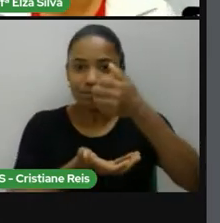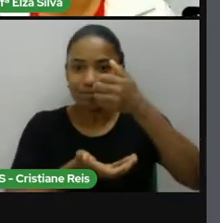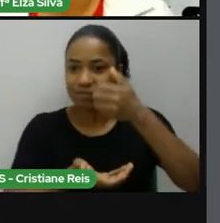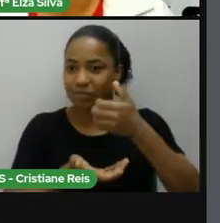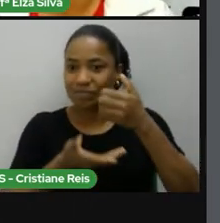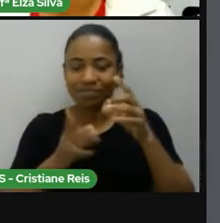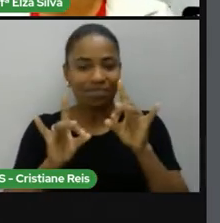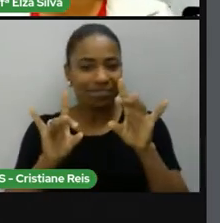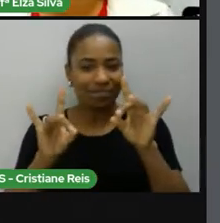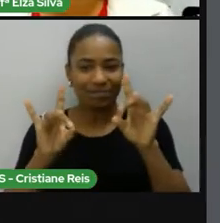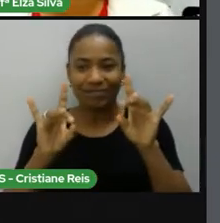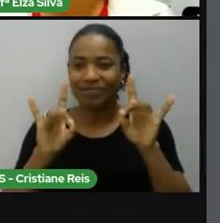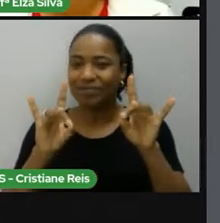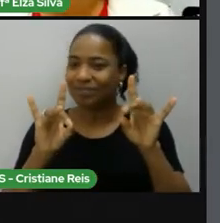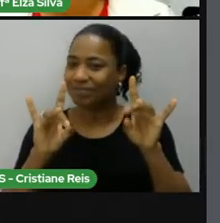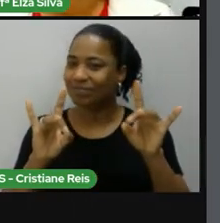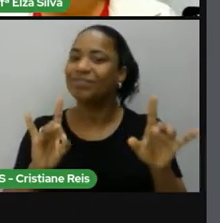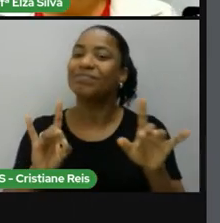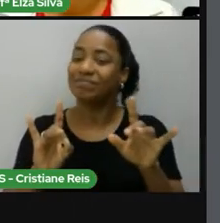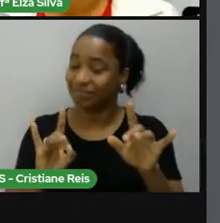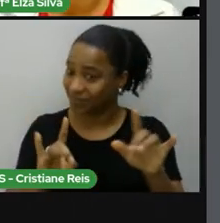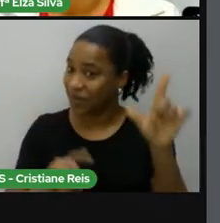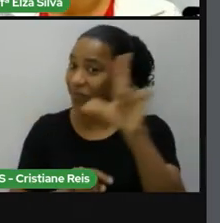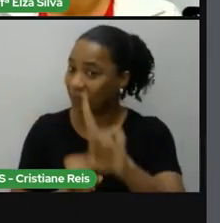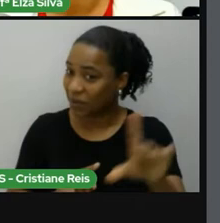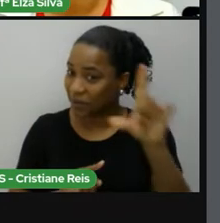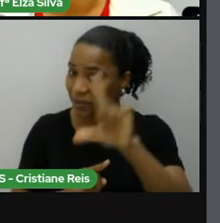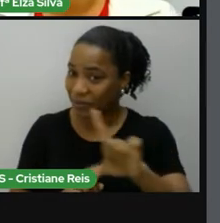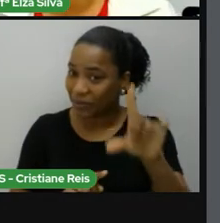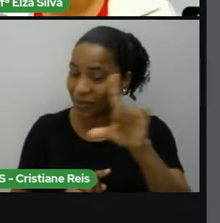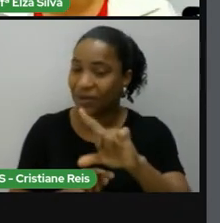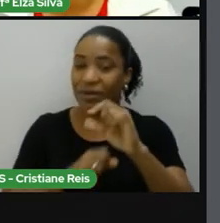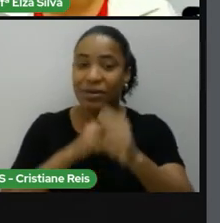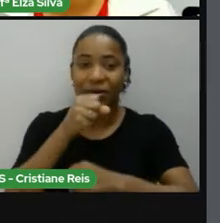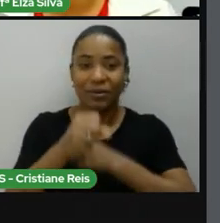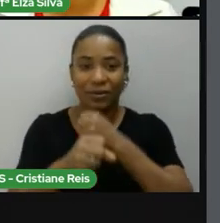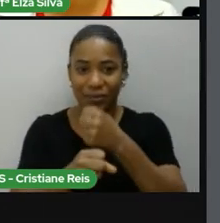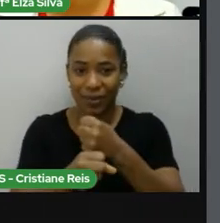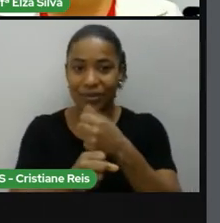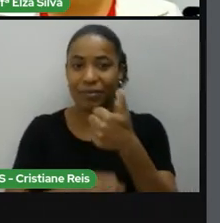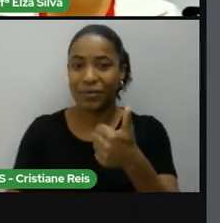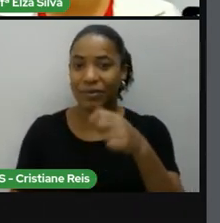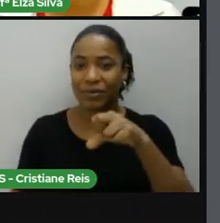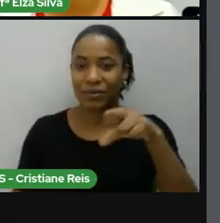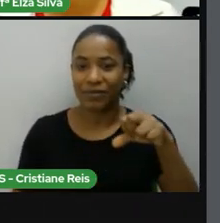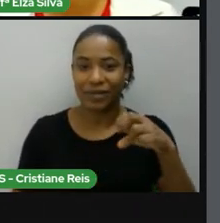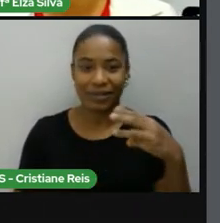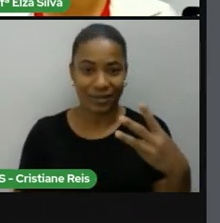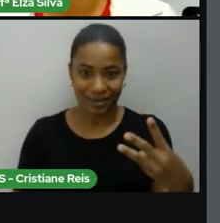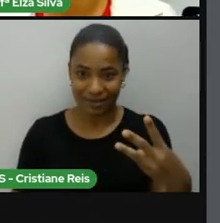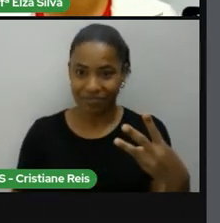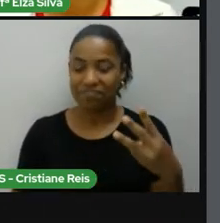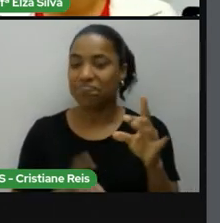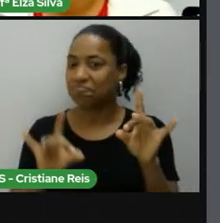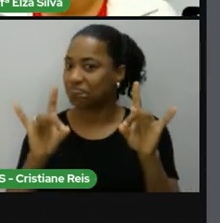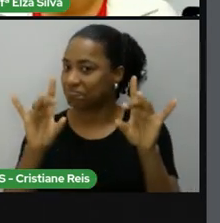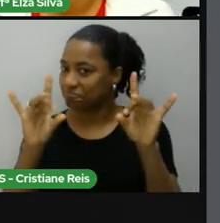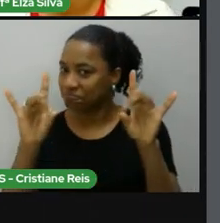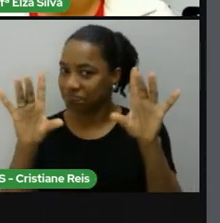1993. She noted for her examination of black experience,